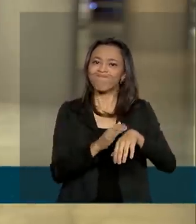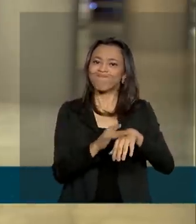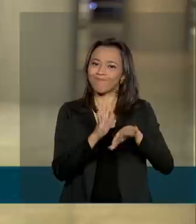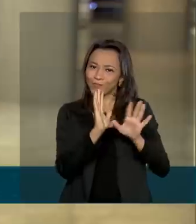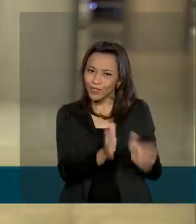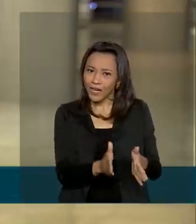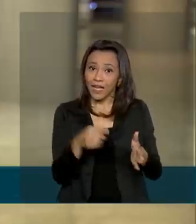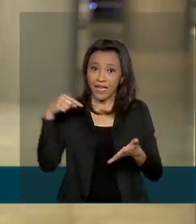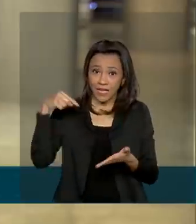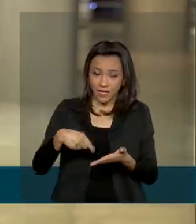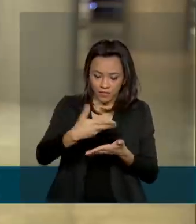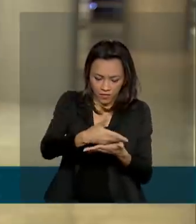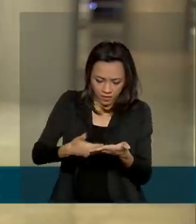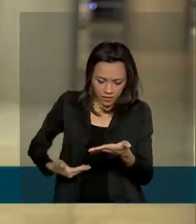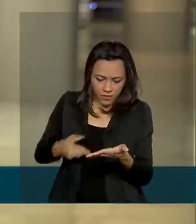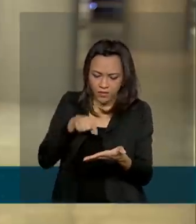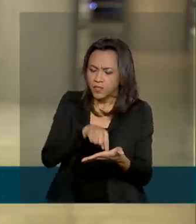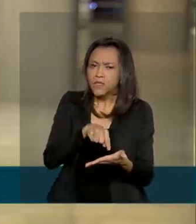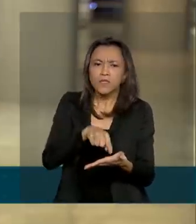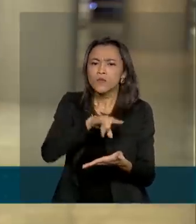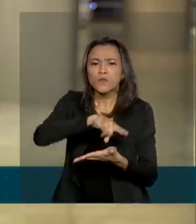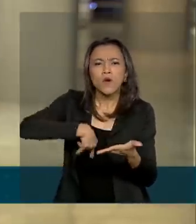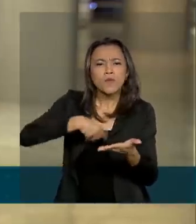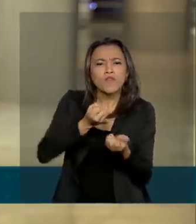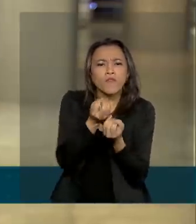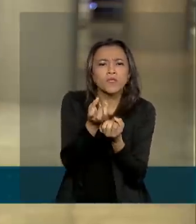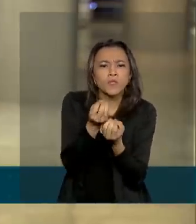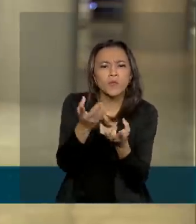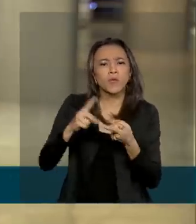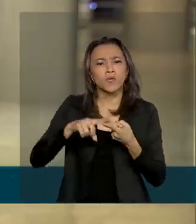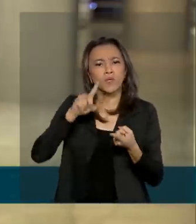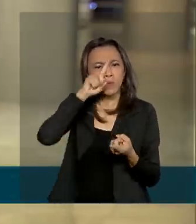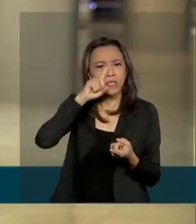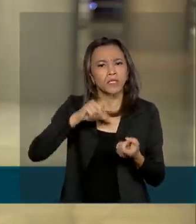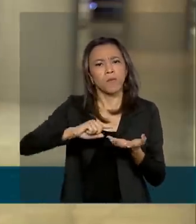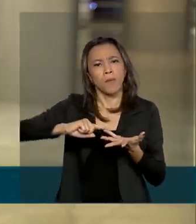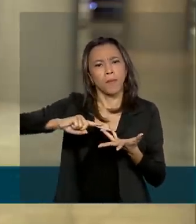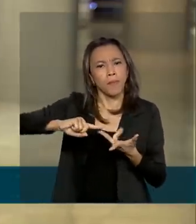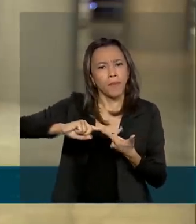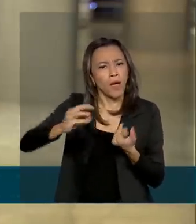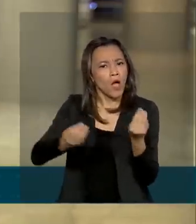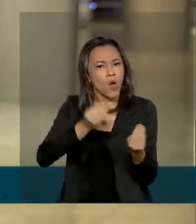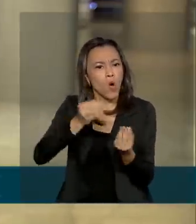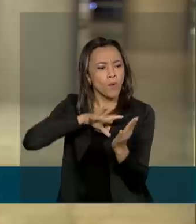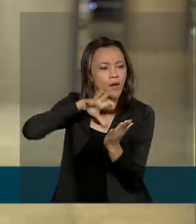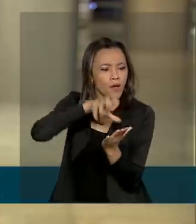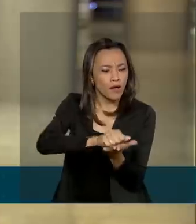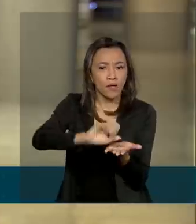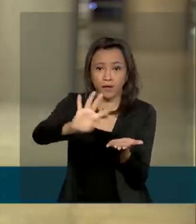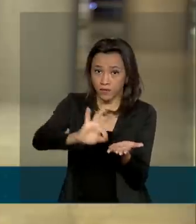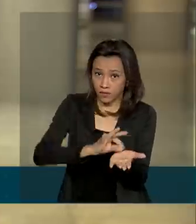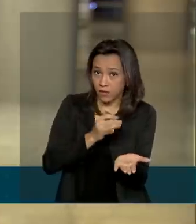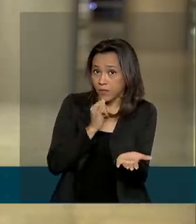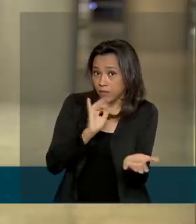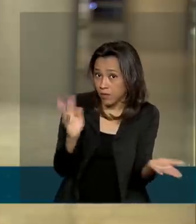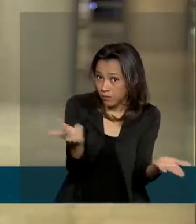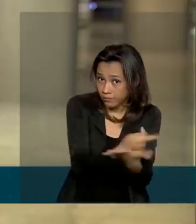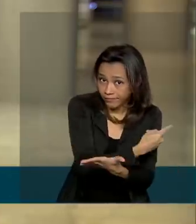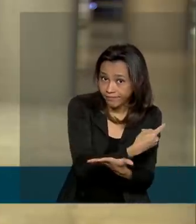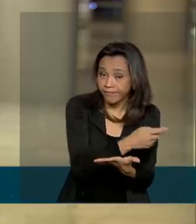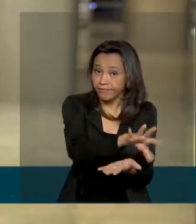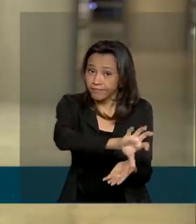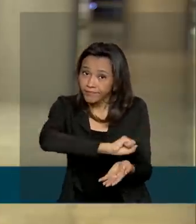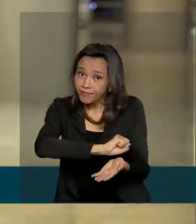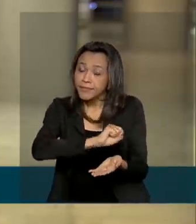O documento traz informações sobre fatores de risco e como fazer a notificação dos casos, por exemplo, e indica